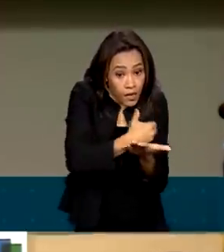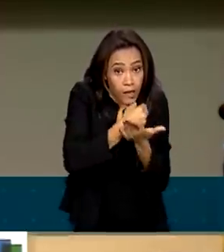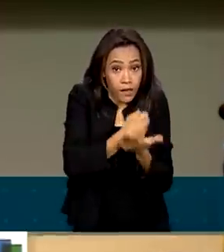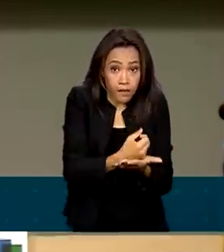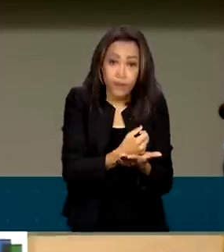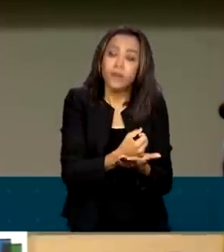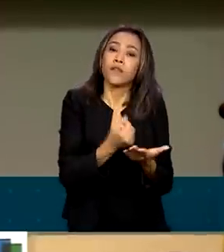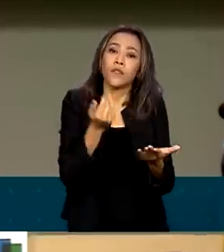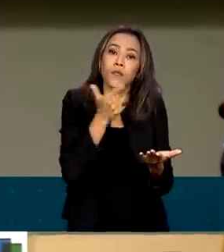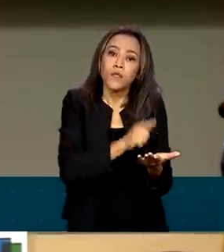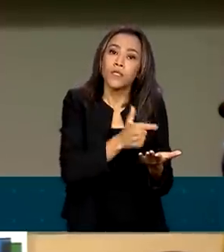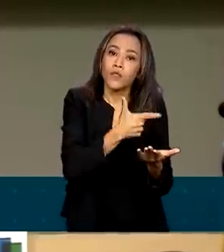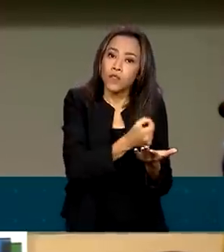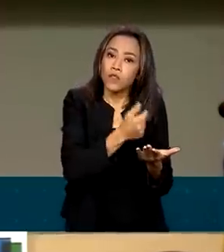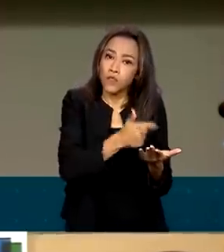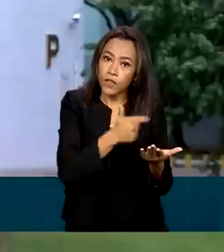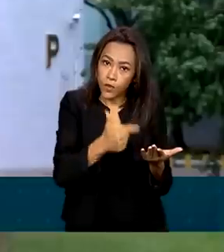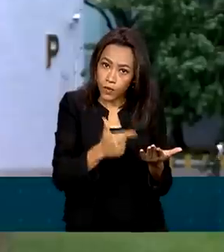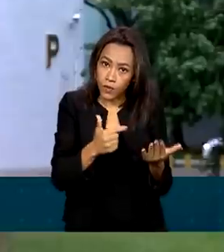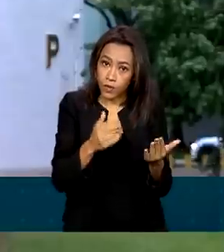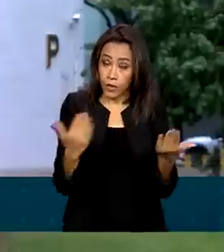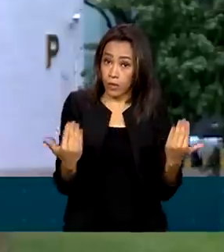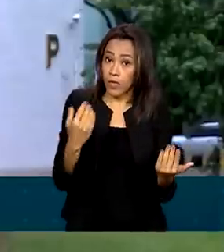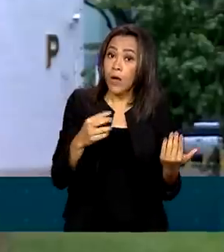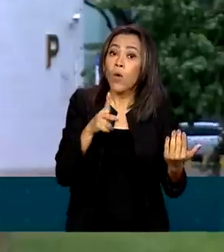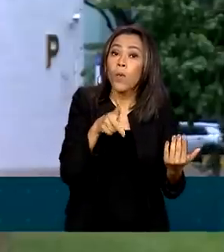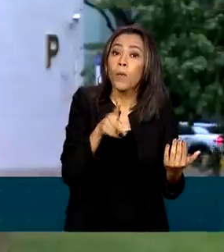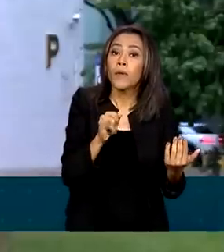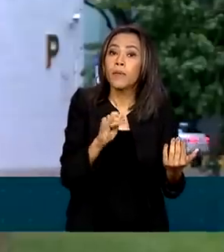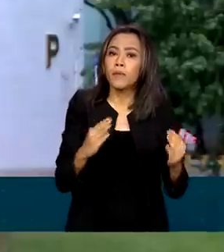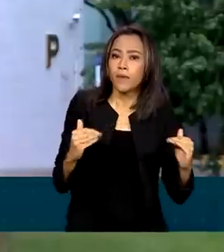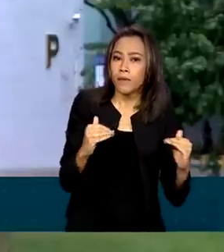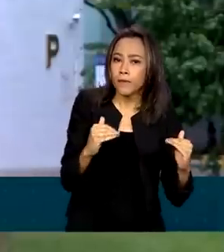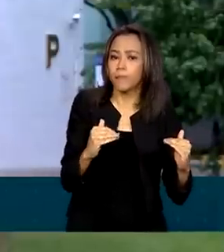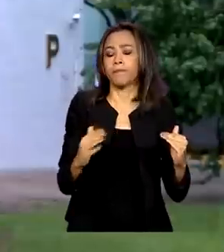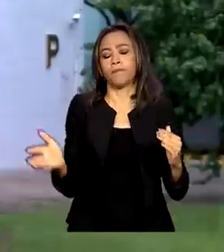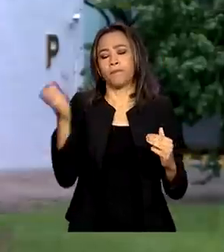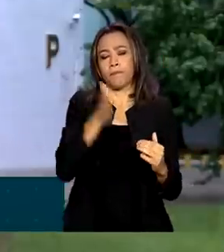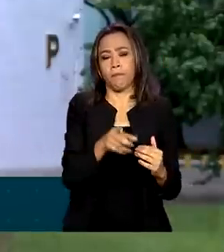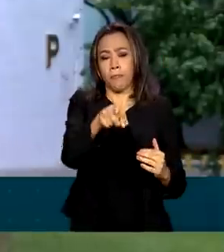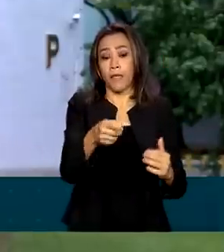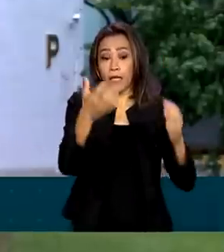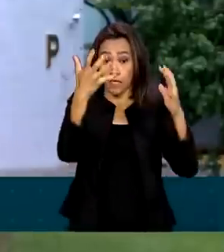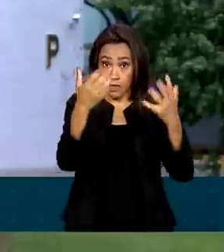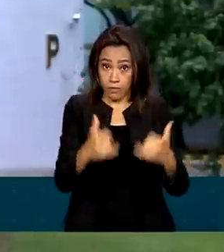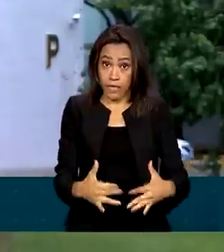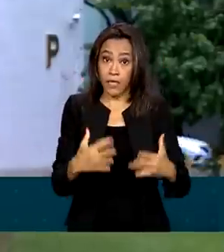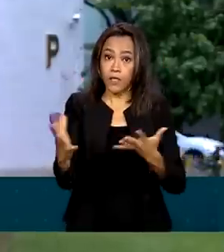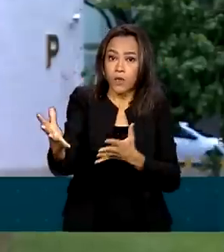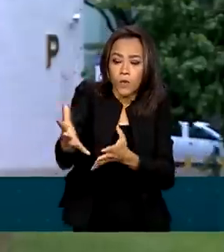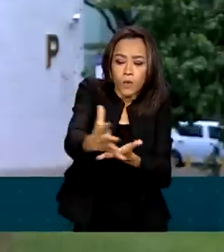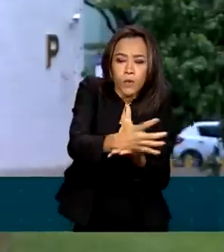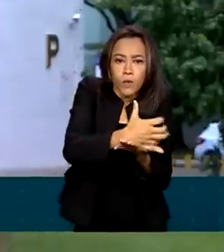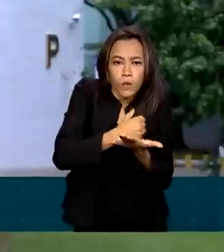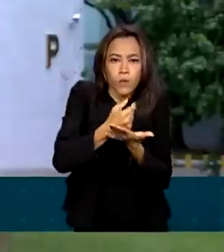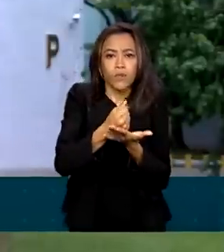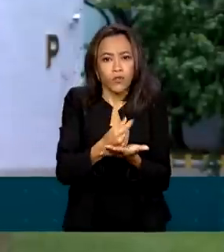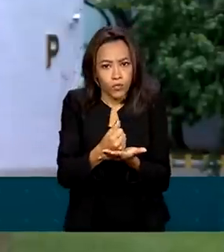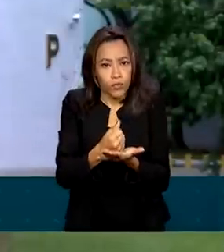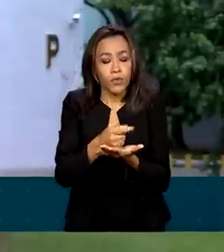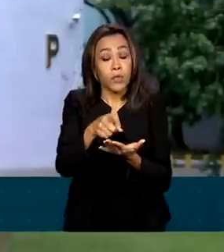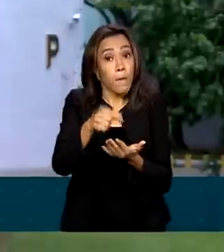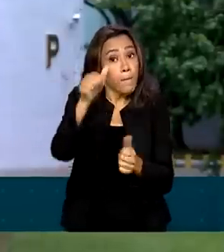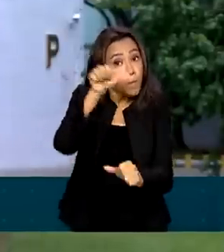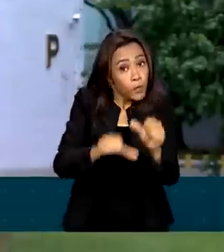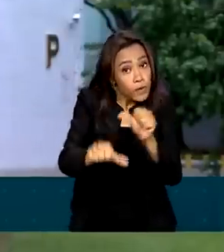2022, como proporção do PIB. Para 2023, o governo prevê receitas extraordinárias, incluindo mudanças que